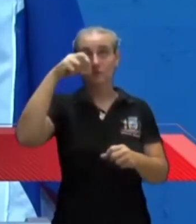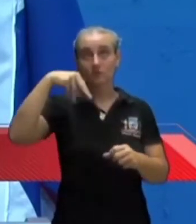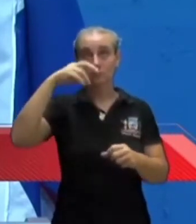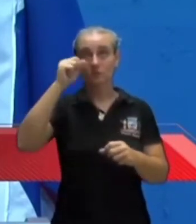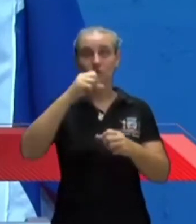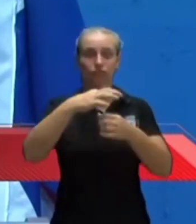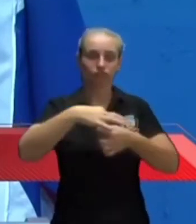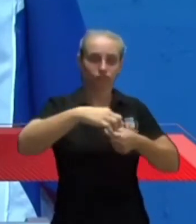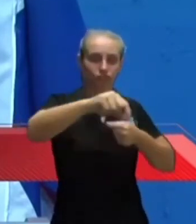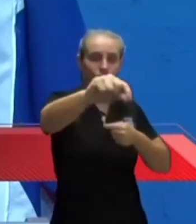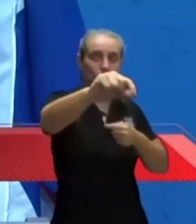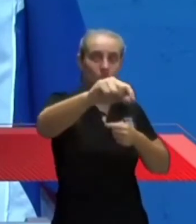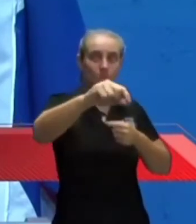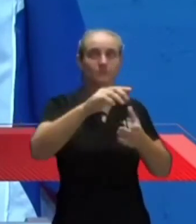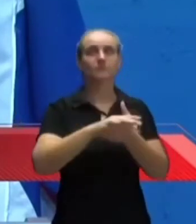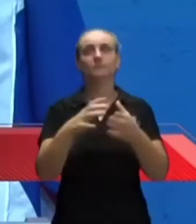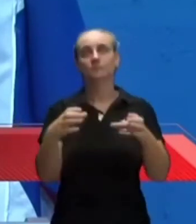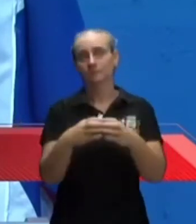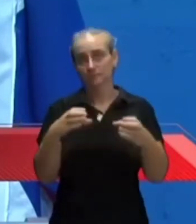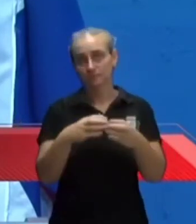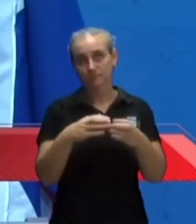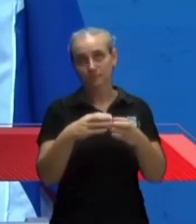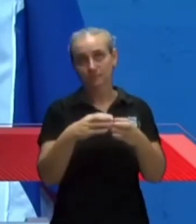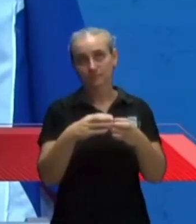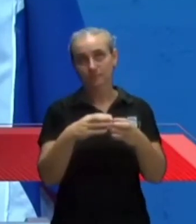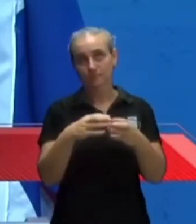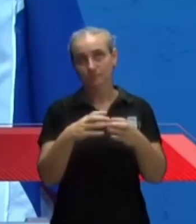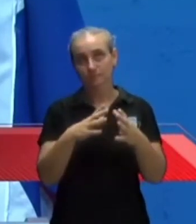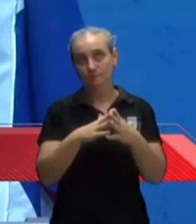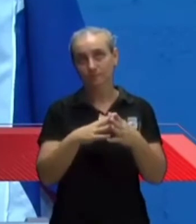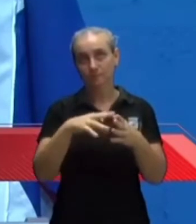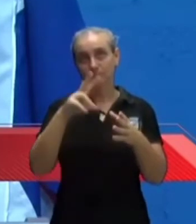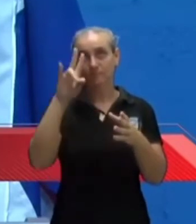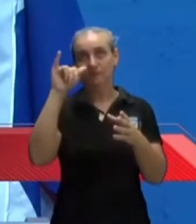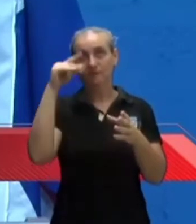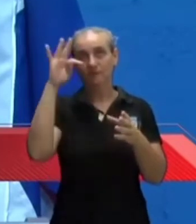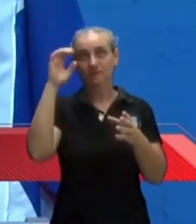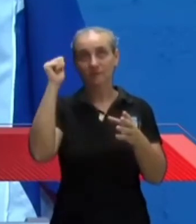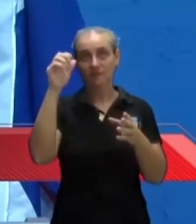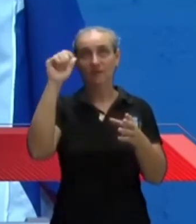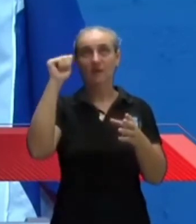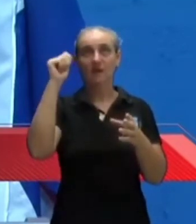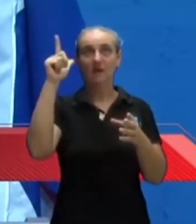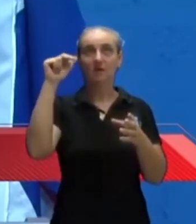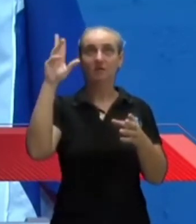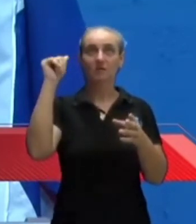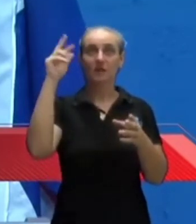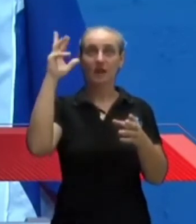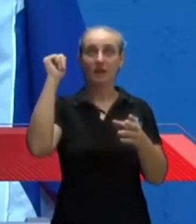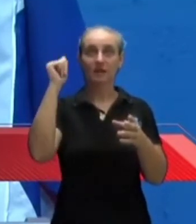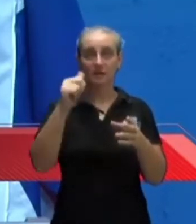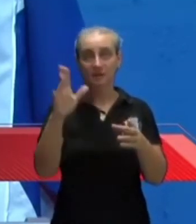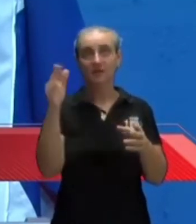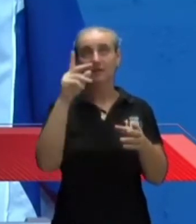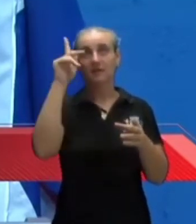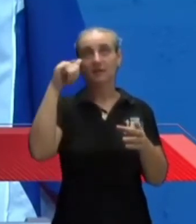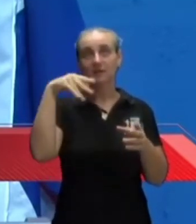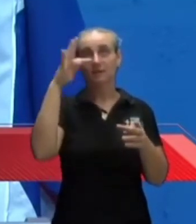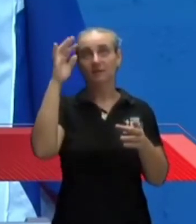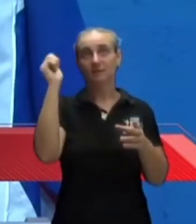extensão, passando pelos bairros Vista Alegre, Jardim Alvorada e Quinta da Lagoa. Na verdade, essa rua já foi